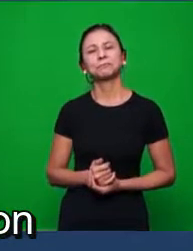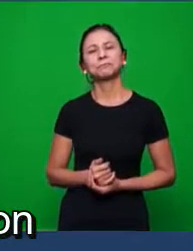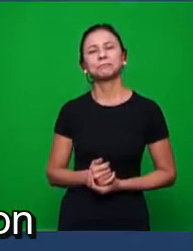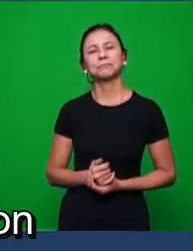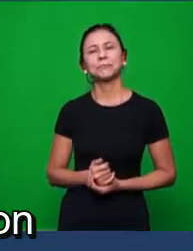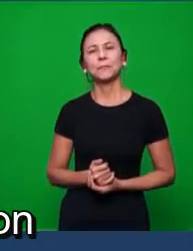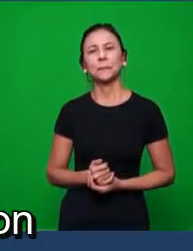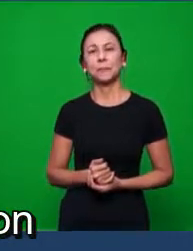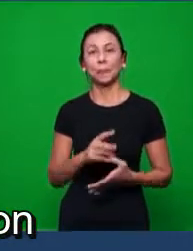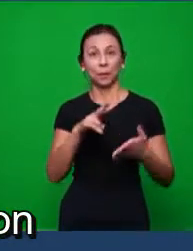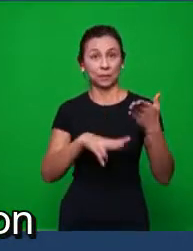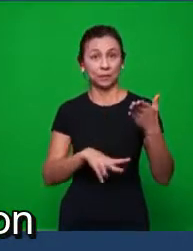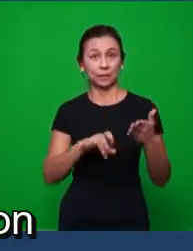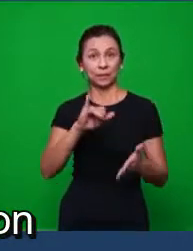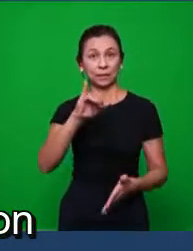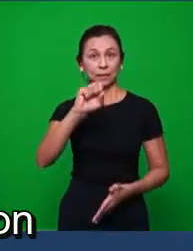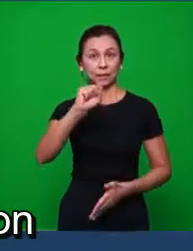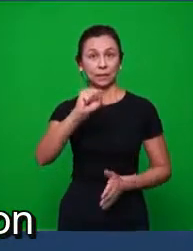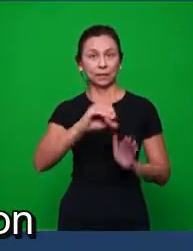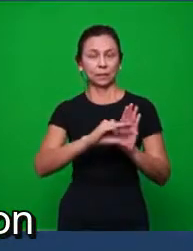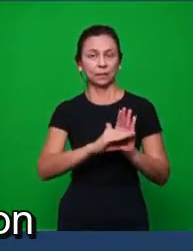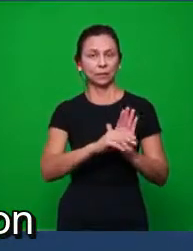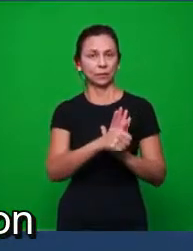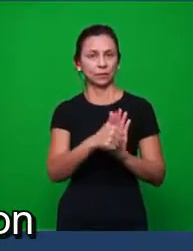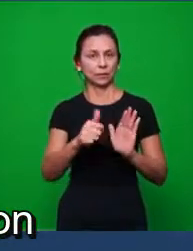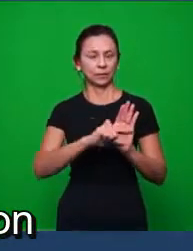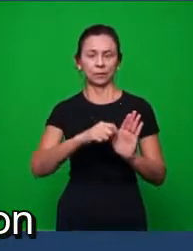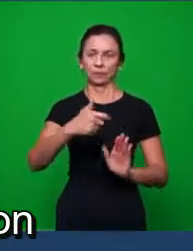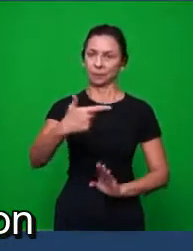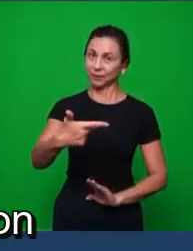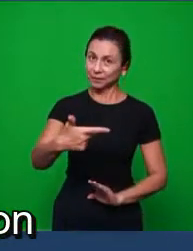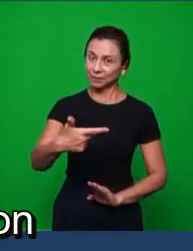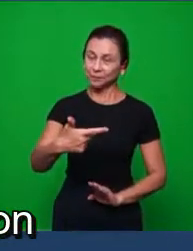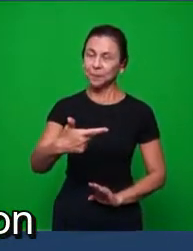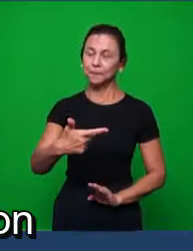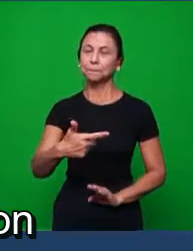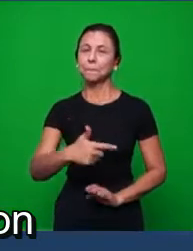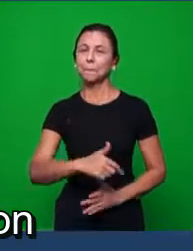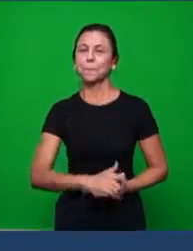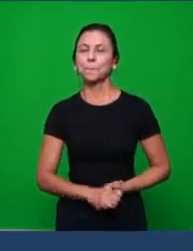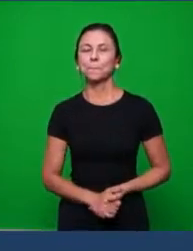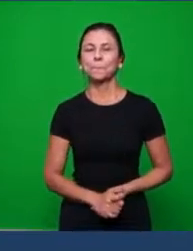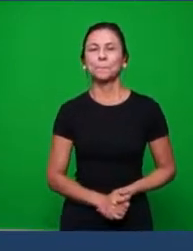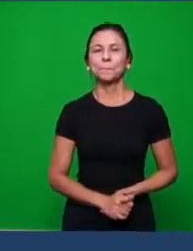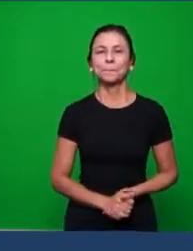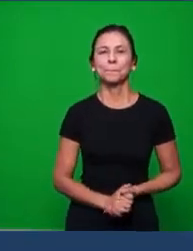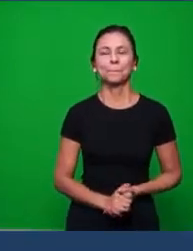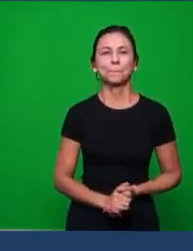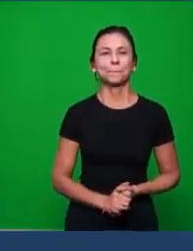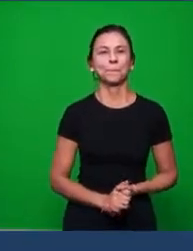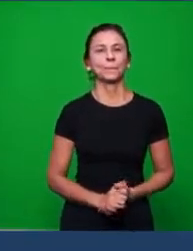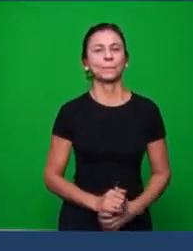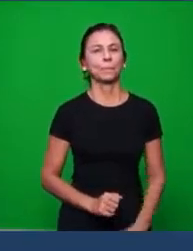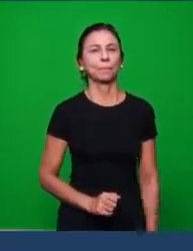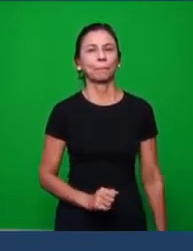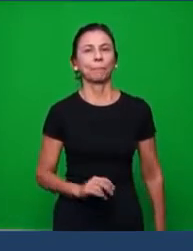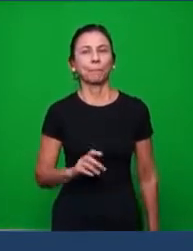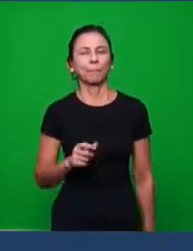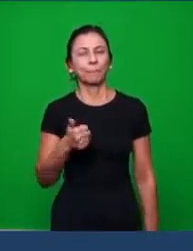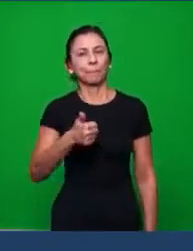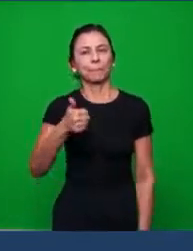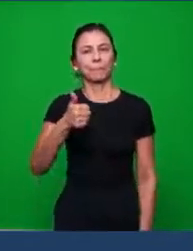Isaías 11, verso 2. a segunda operação do Espírito. Primeiro, o Espírito do Senhor.